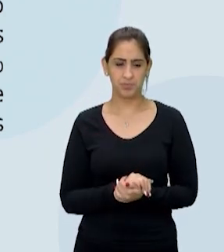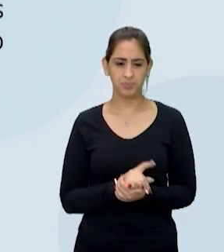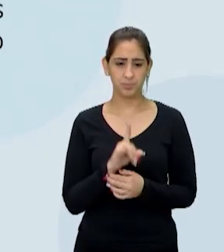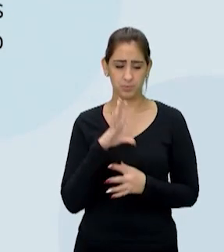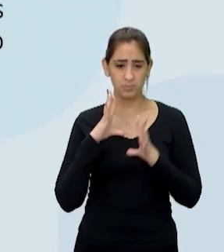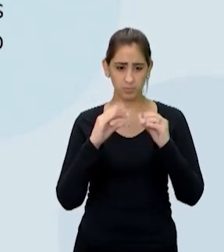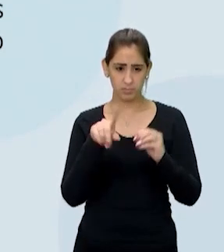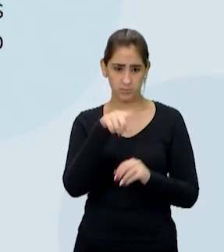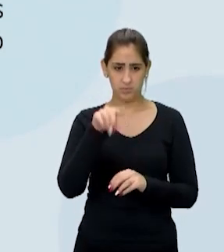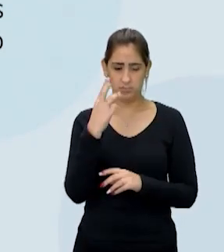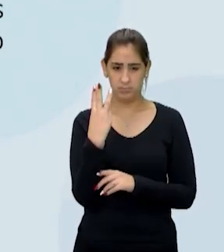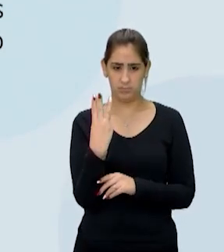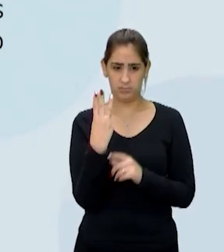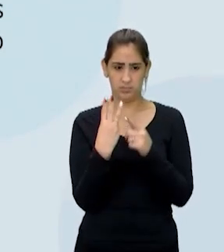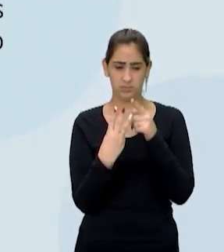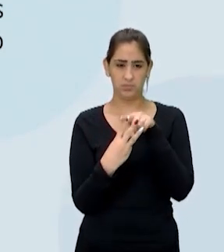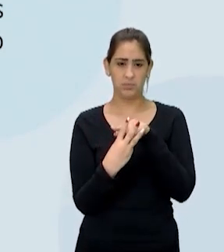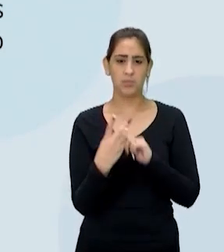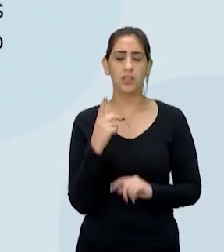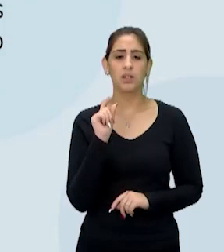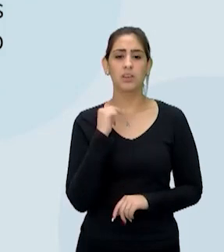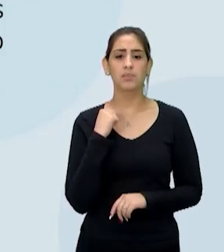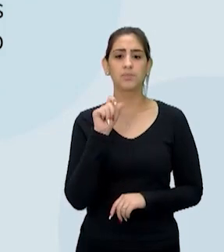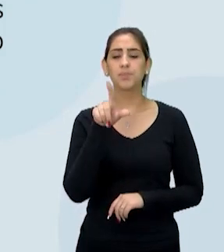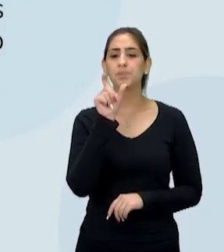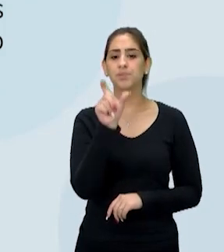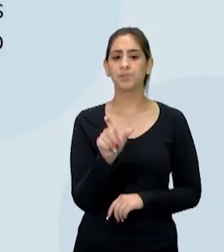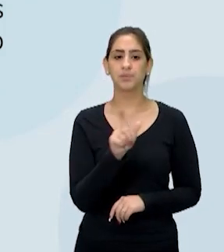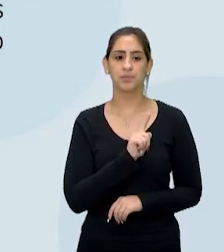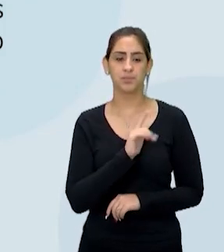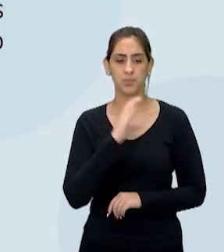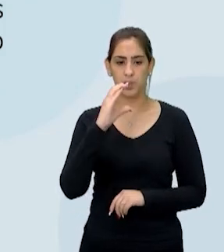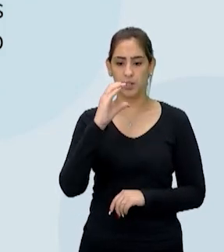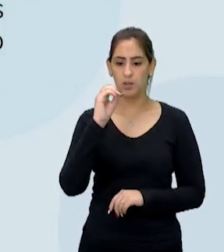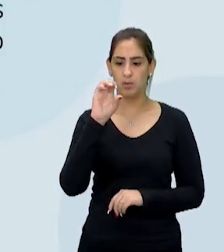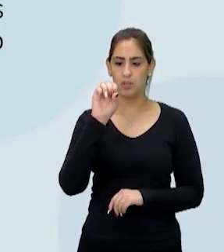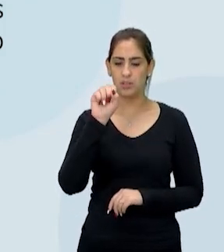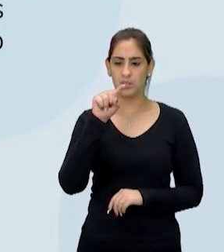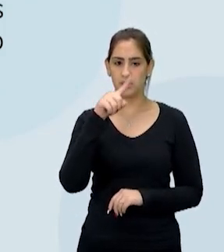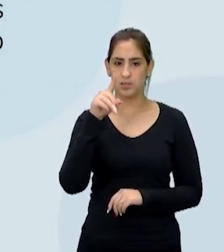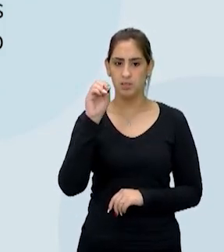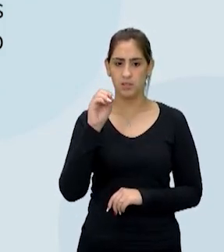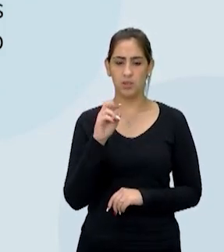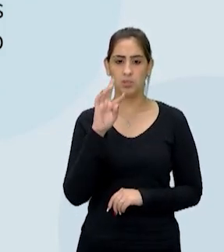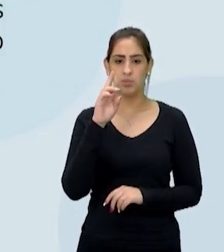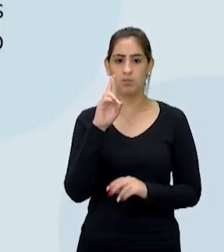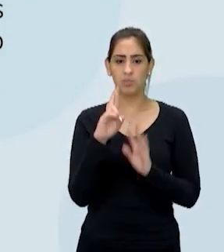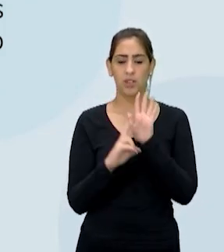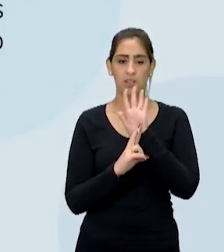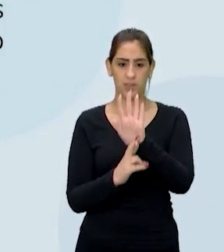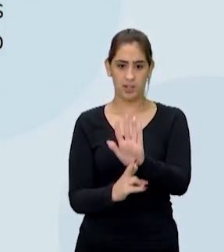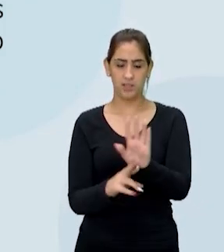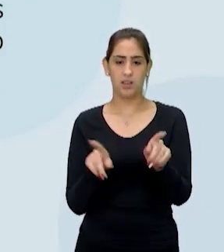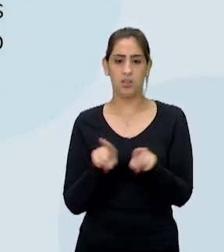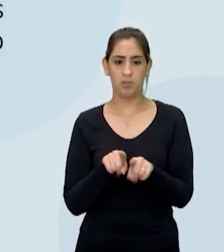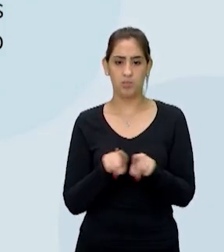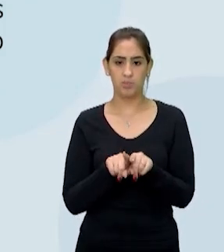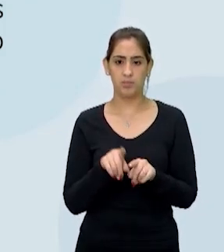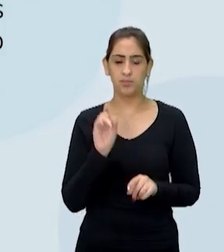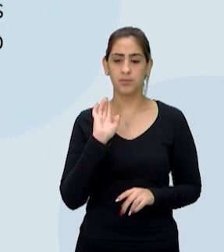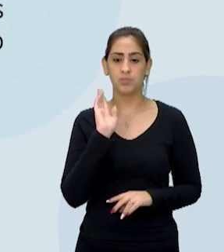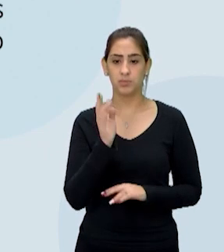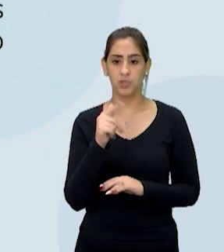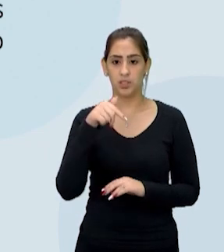essas três aqui. Essas aqui, eu tenho coesão referencial que, já que